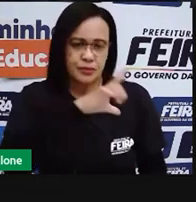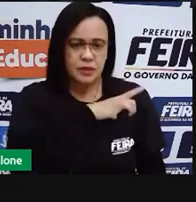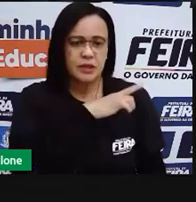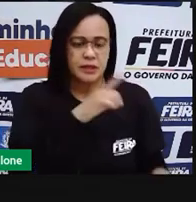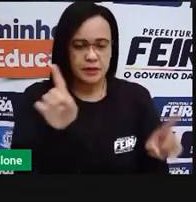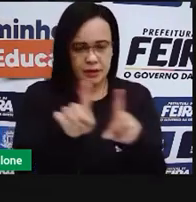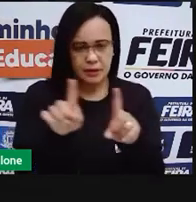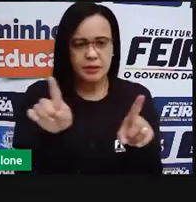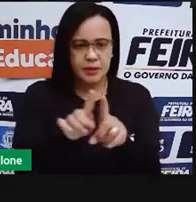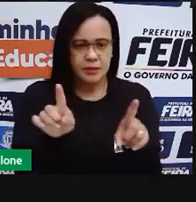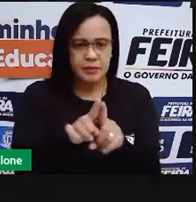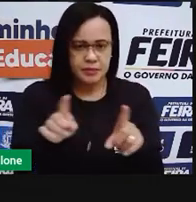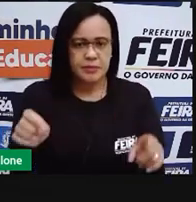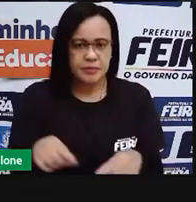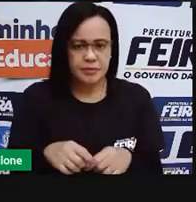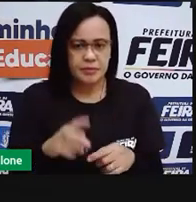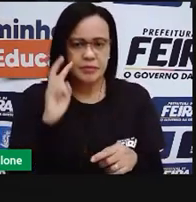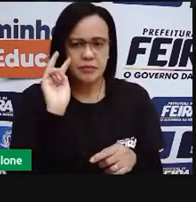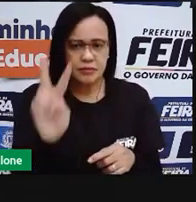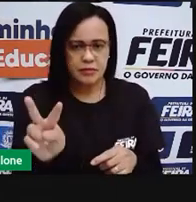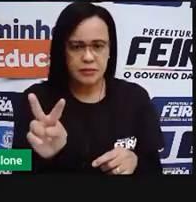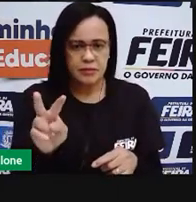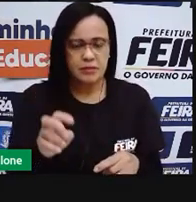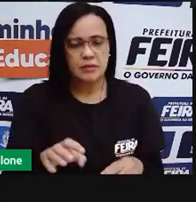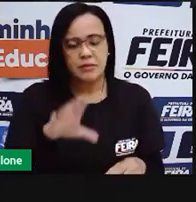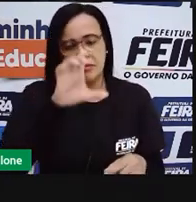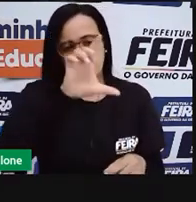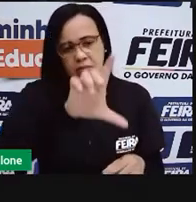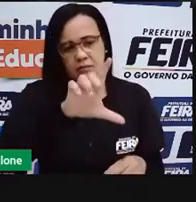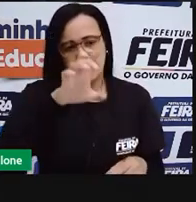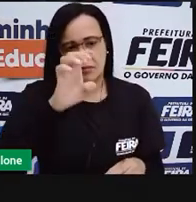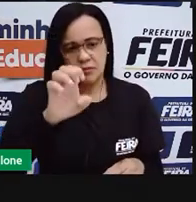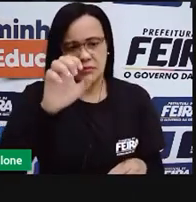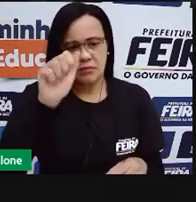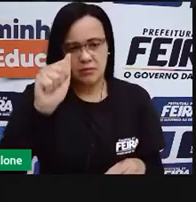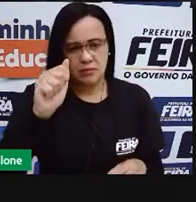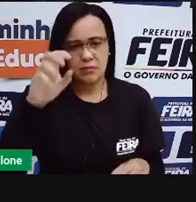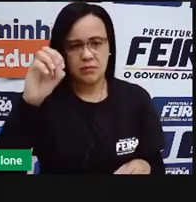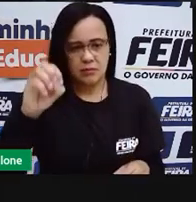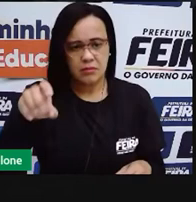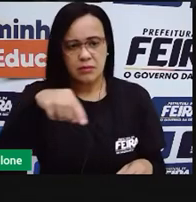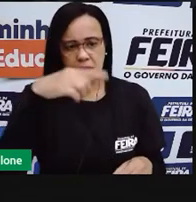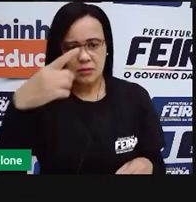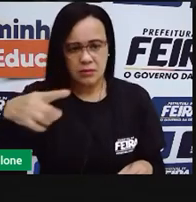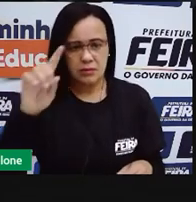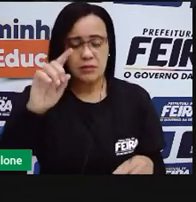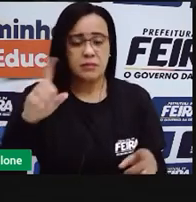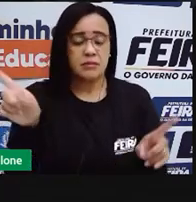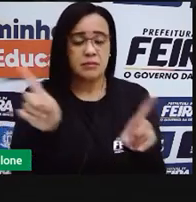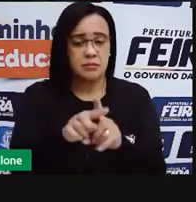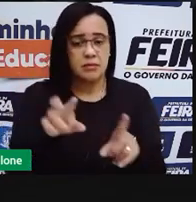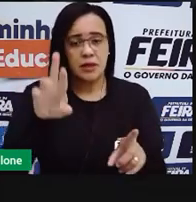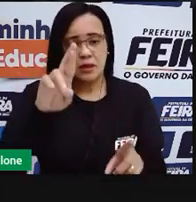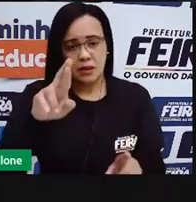Leão. Olha. Leão e rato.